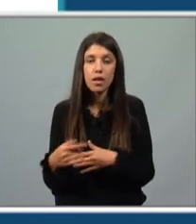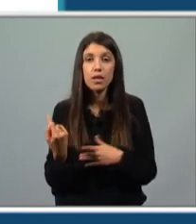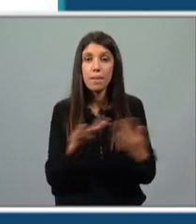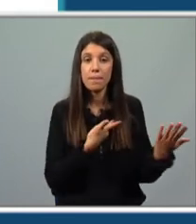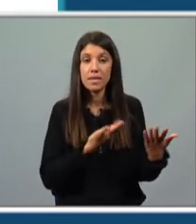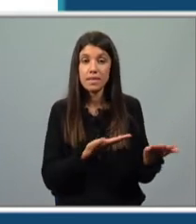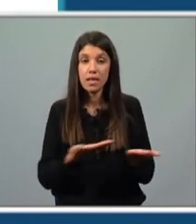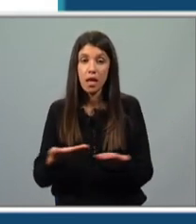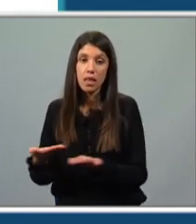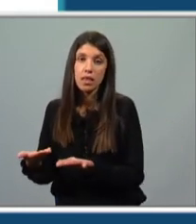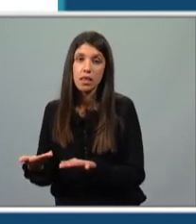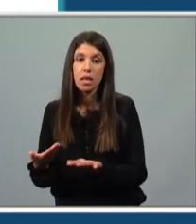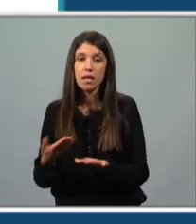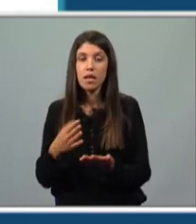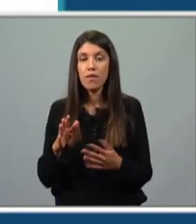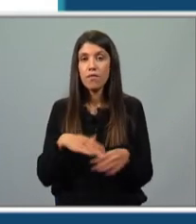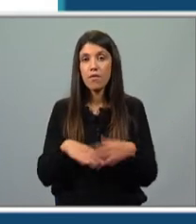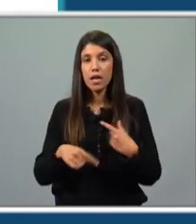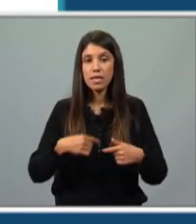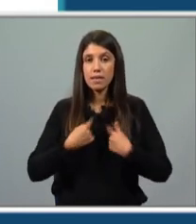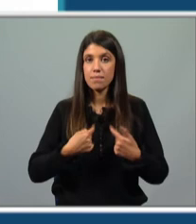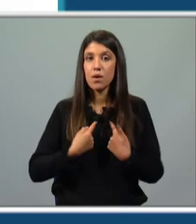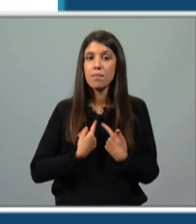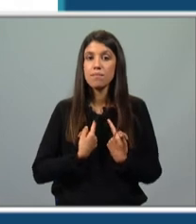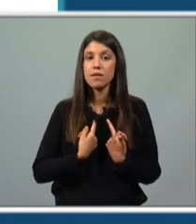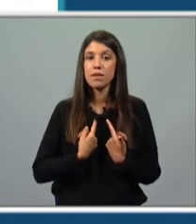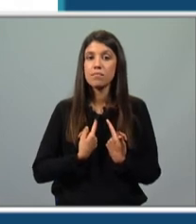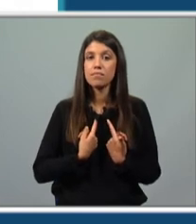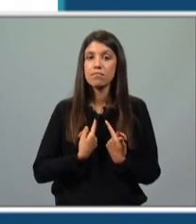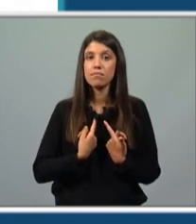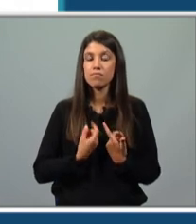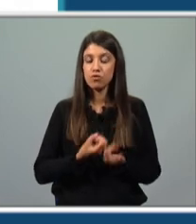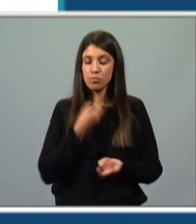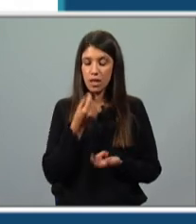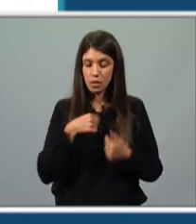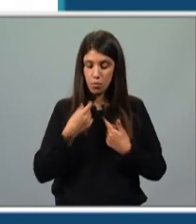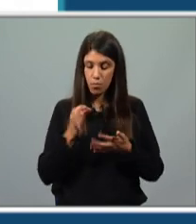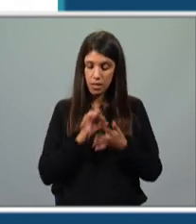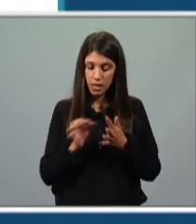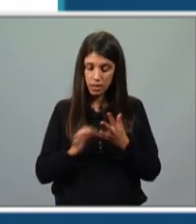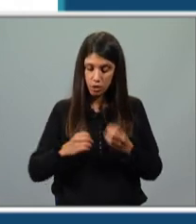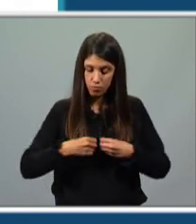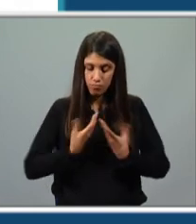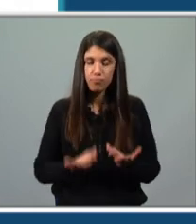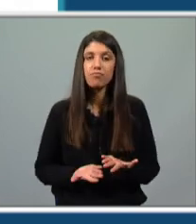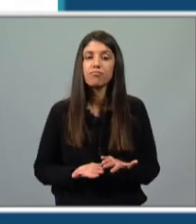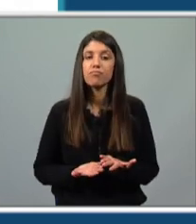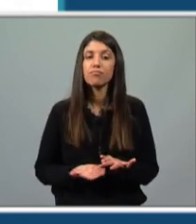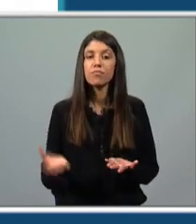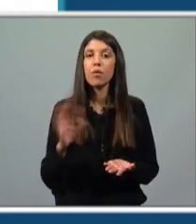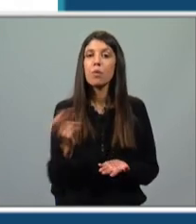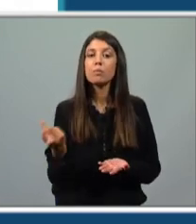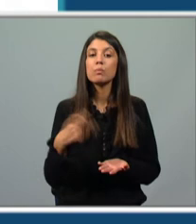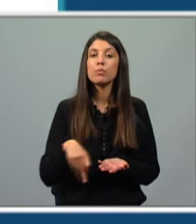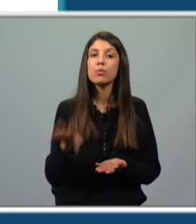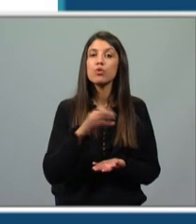-se e faz a sua própria, ele diz como é, a sua própria caracterização. A forma como aparece é